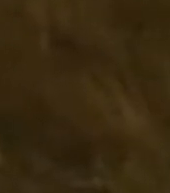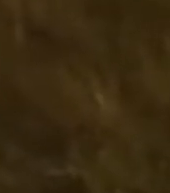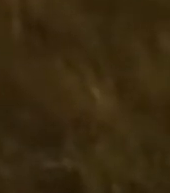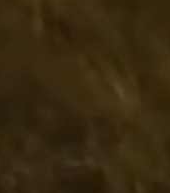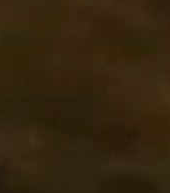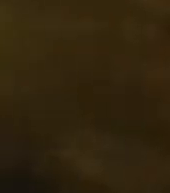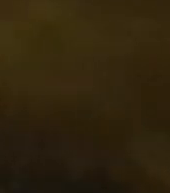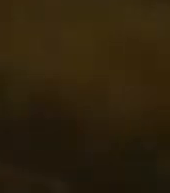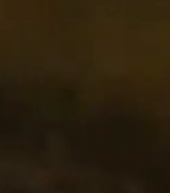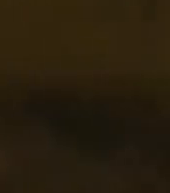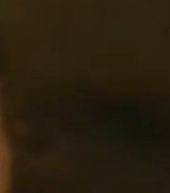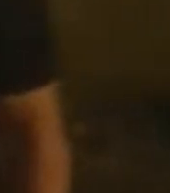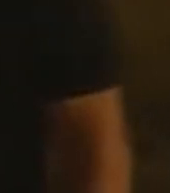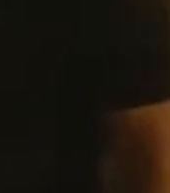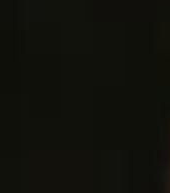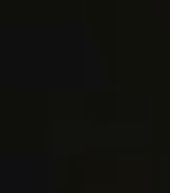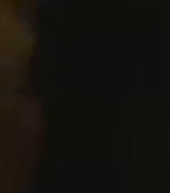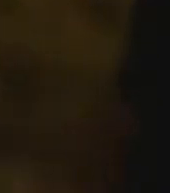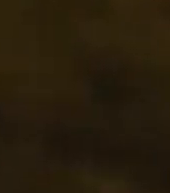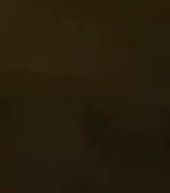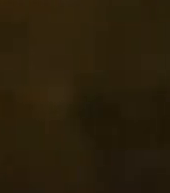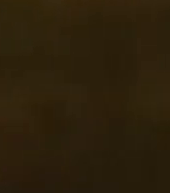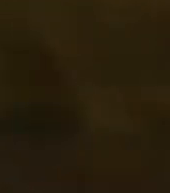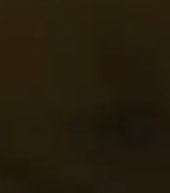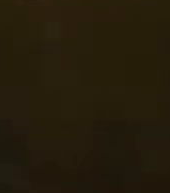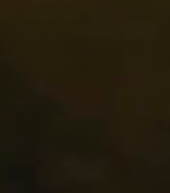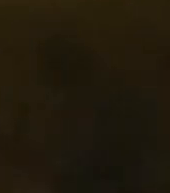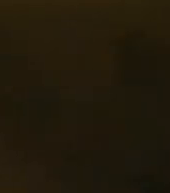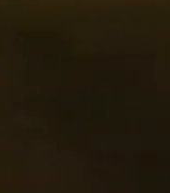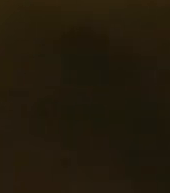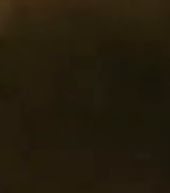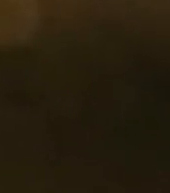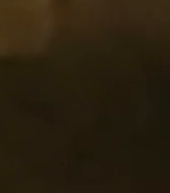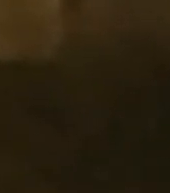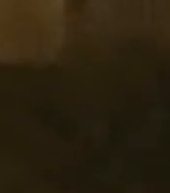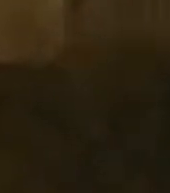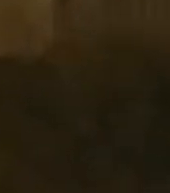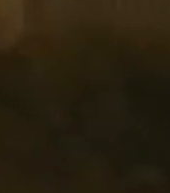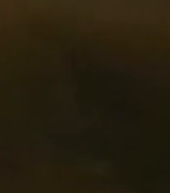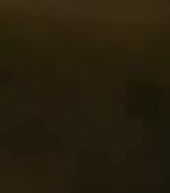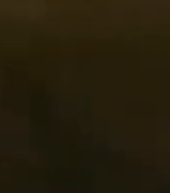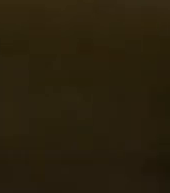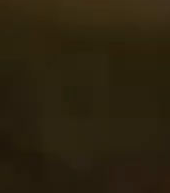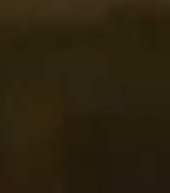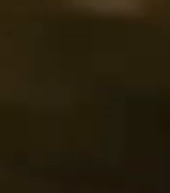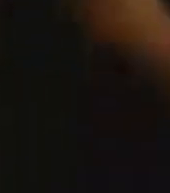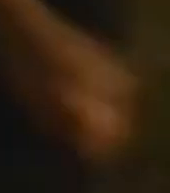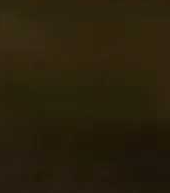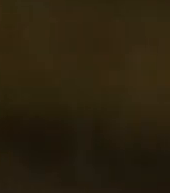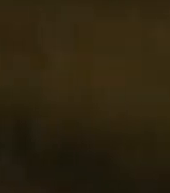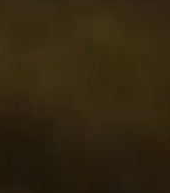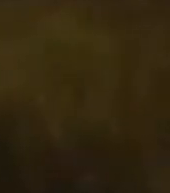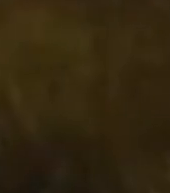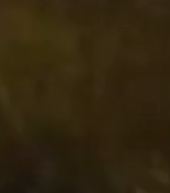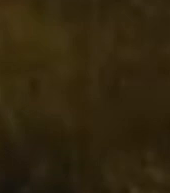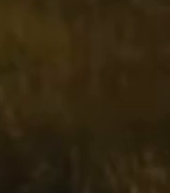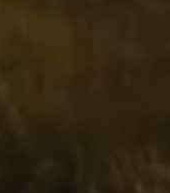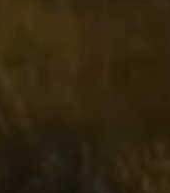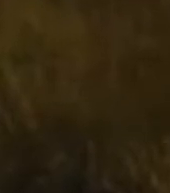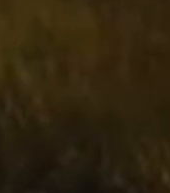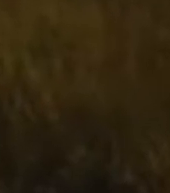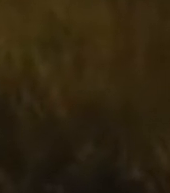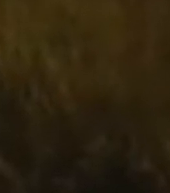toda a parede aqui da obra, aqui no